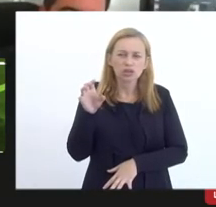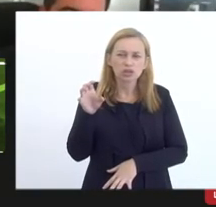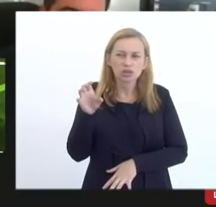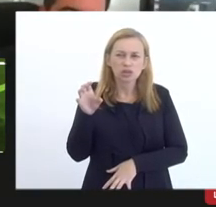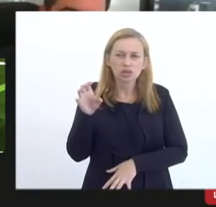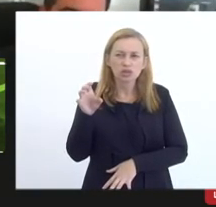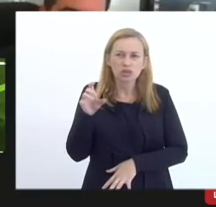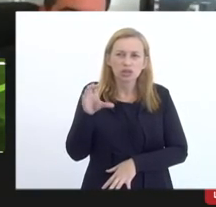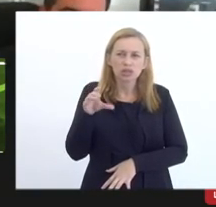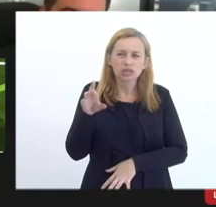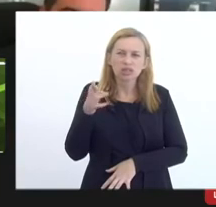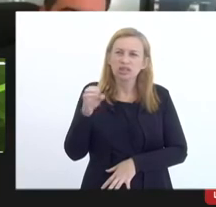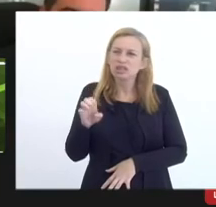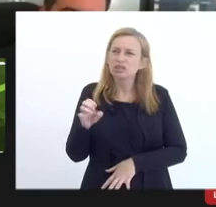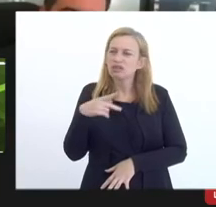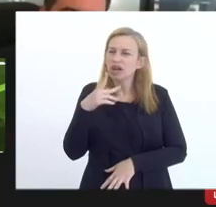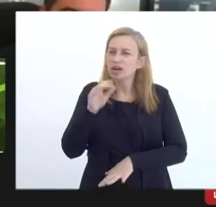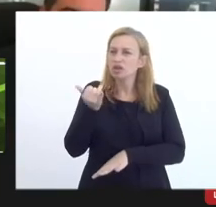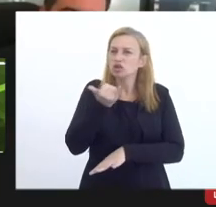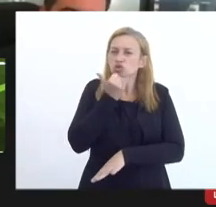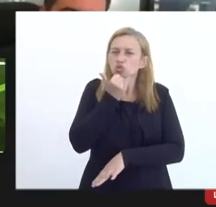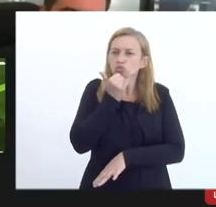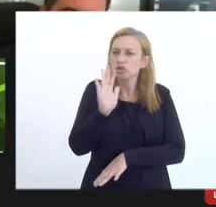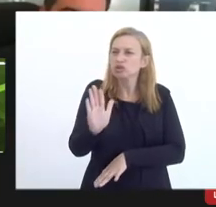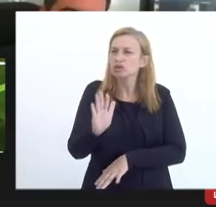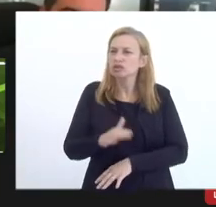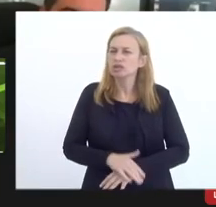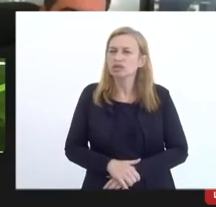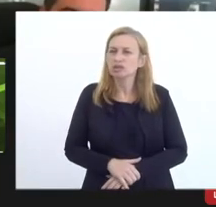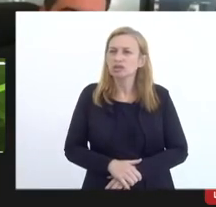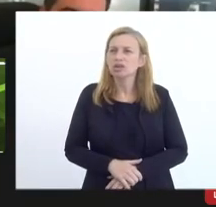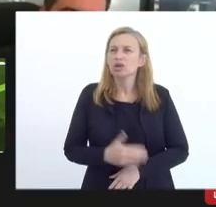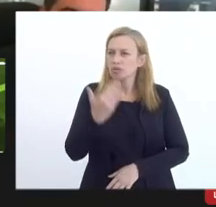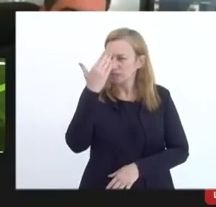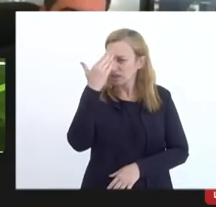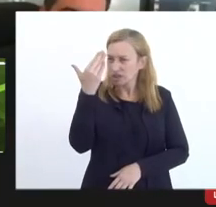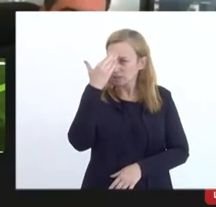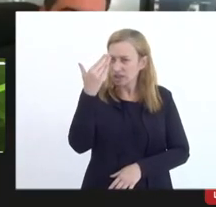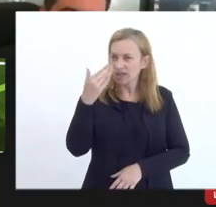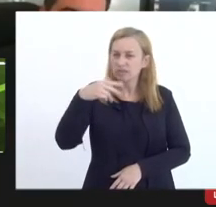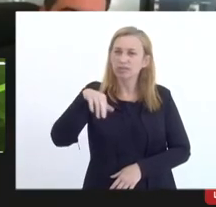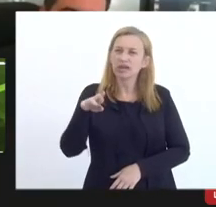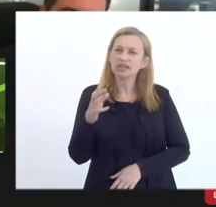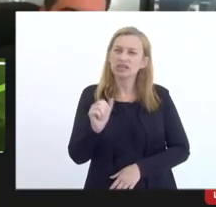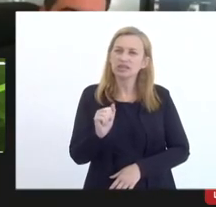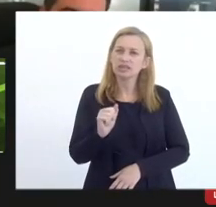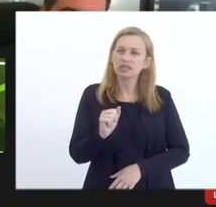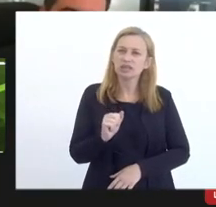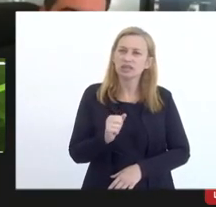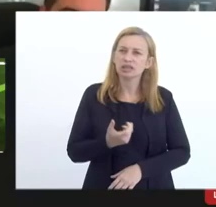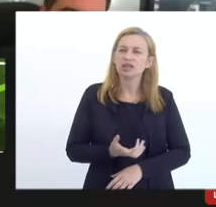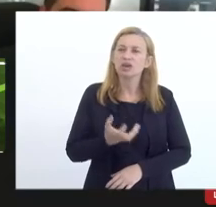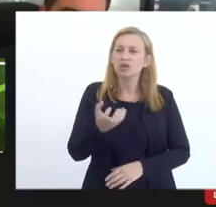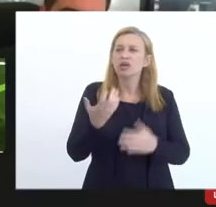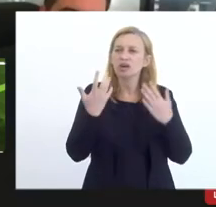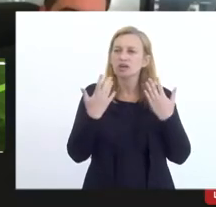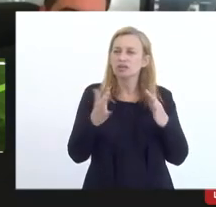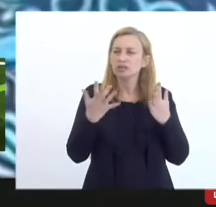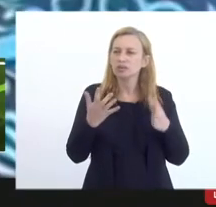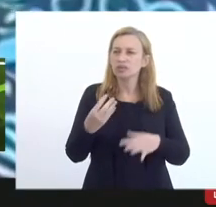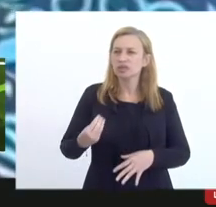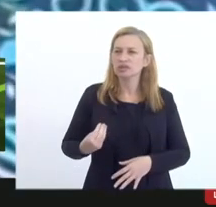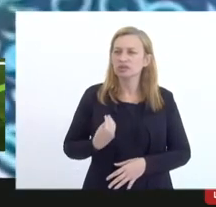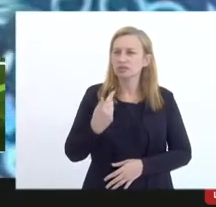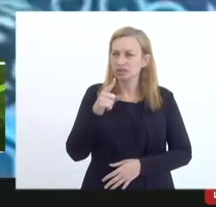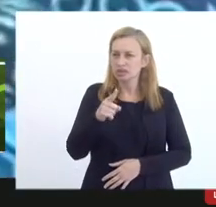aqui, deixa ele falar. Tá, ok, perdão, perdão. Não, obrigado, obrigado, tá, Márcia, obrigado. Primeiro aí, parabéns, Itá, você aqui,